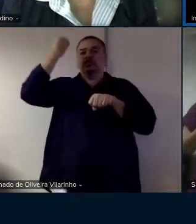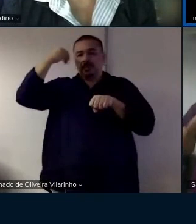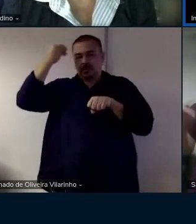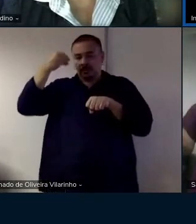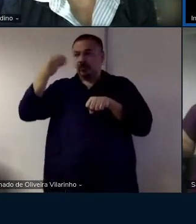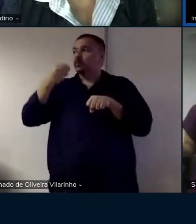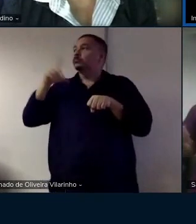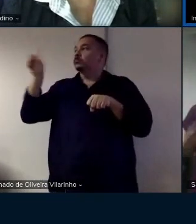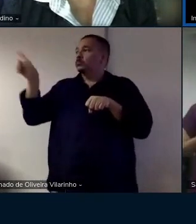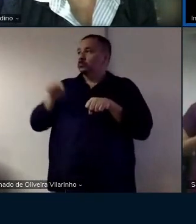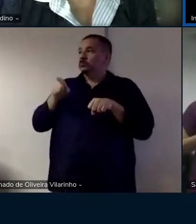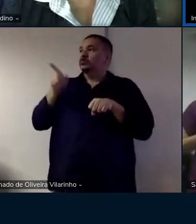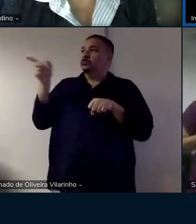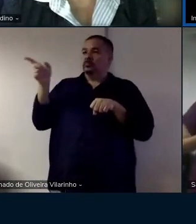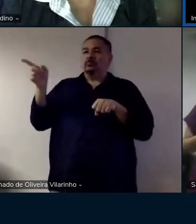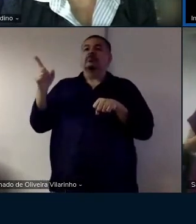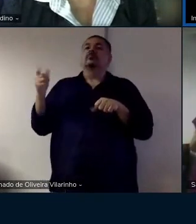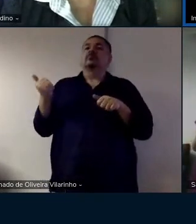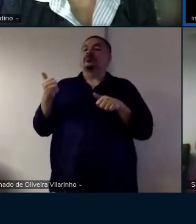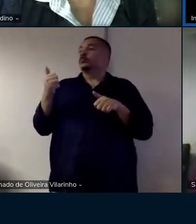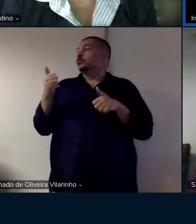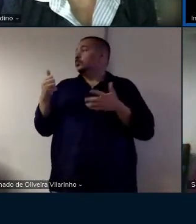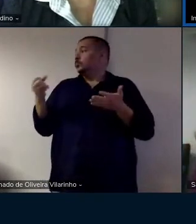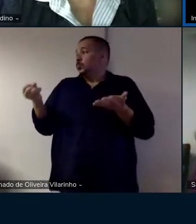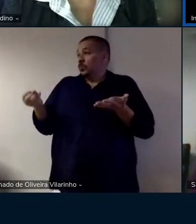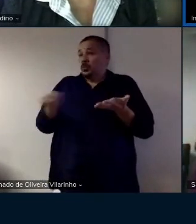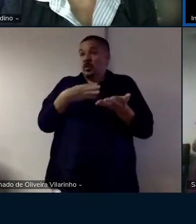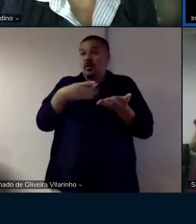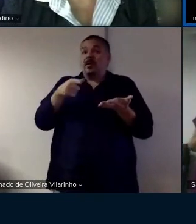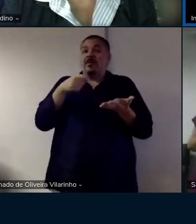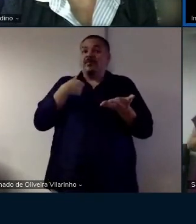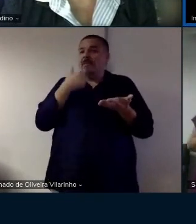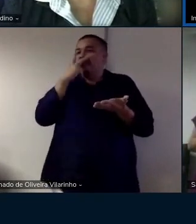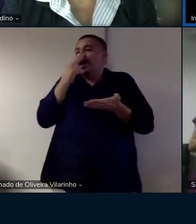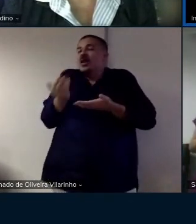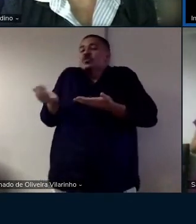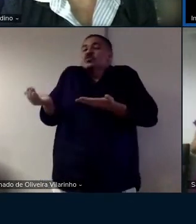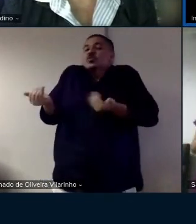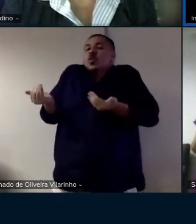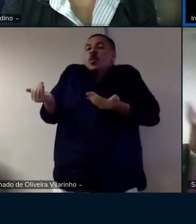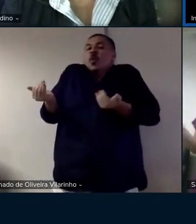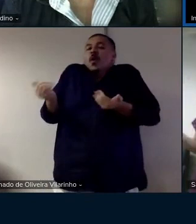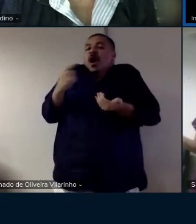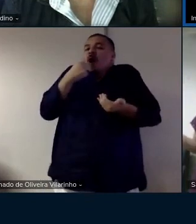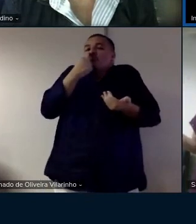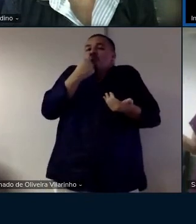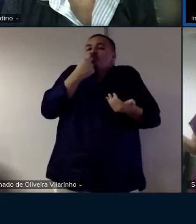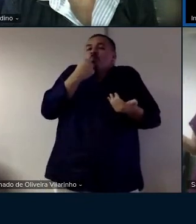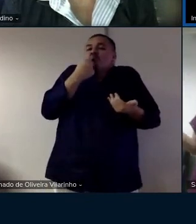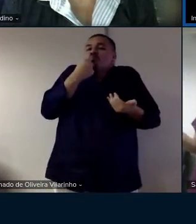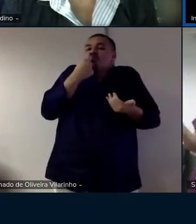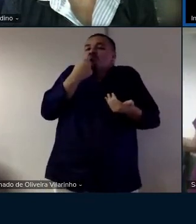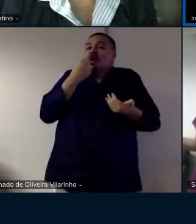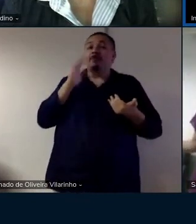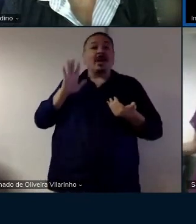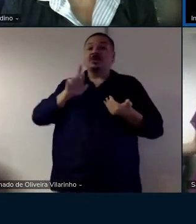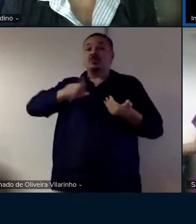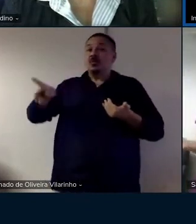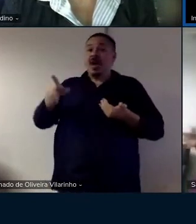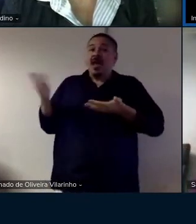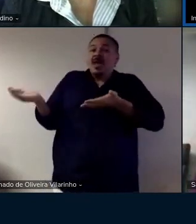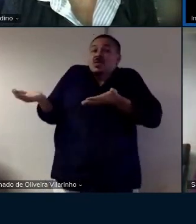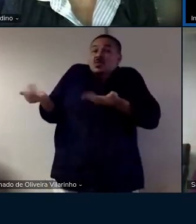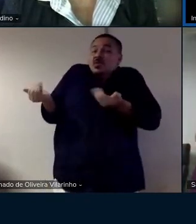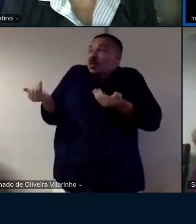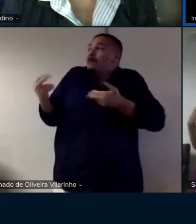e ela foi uma das que veio como uma a nossa mascote né só que nem chamava de mascote porque não era